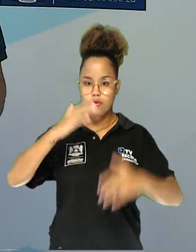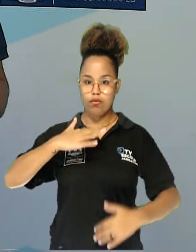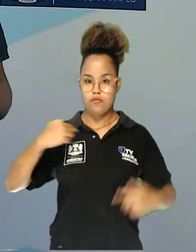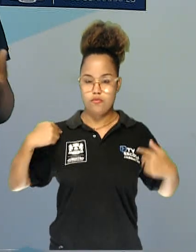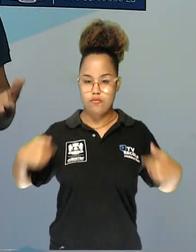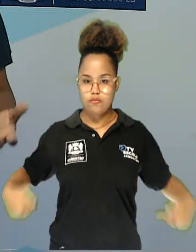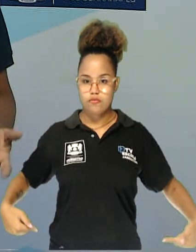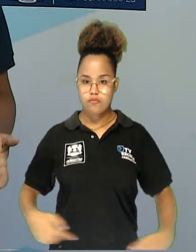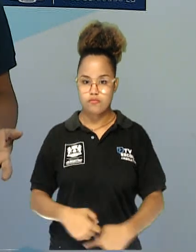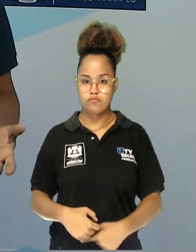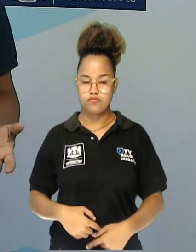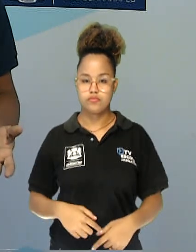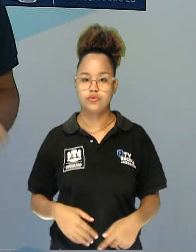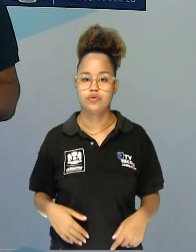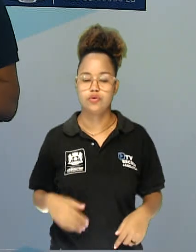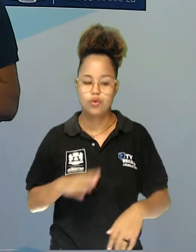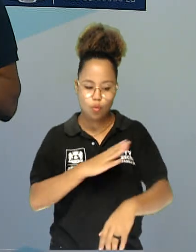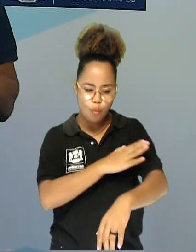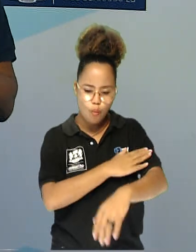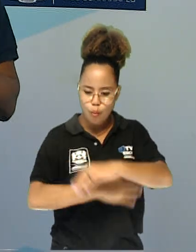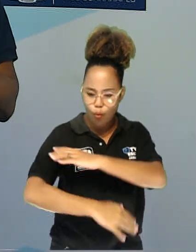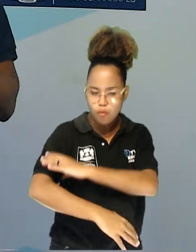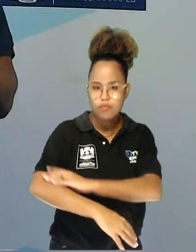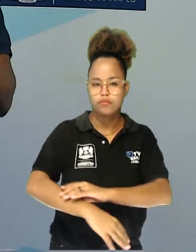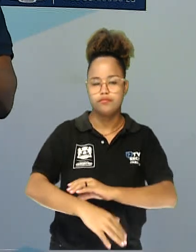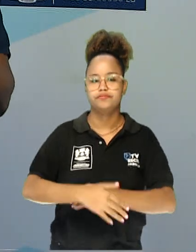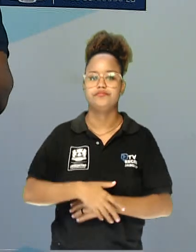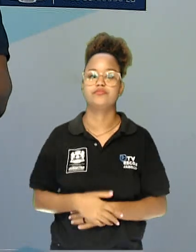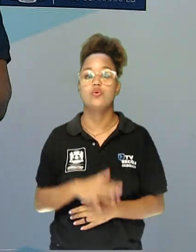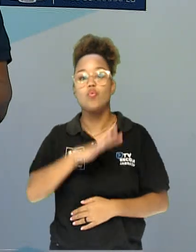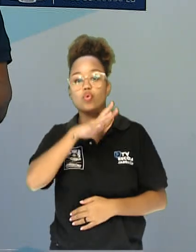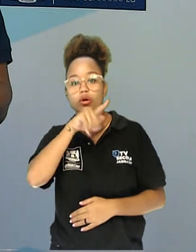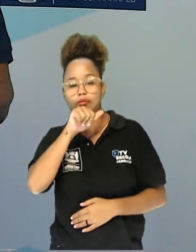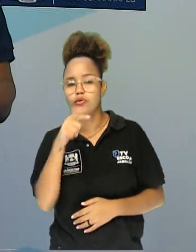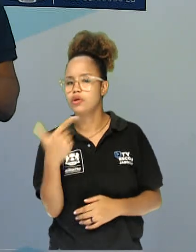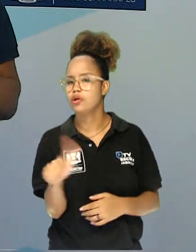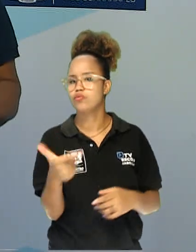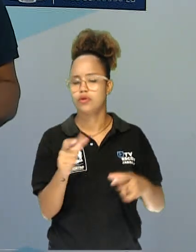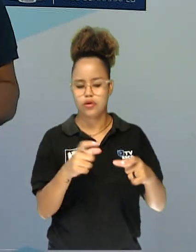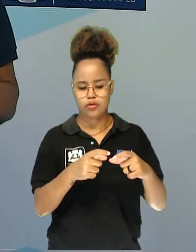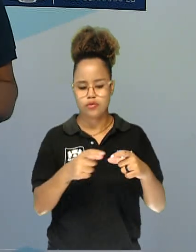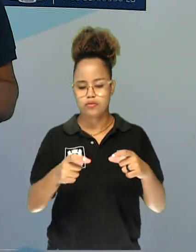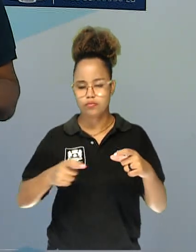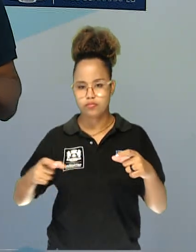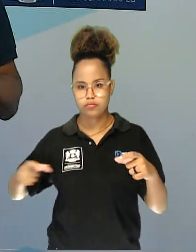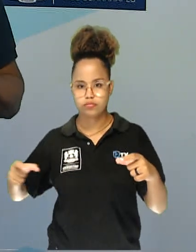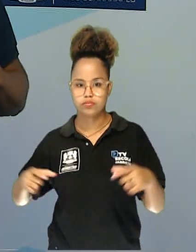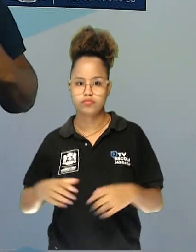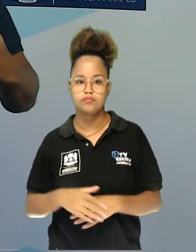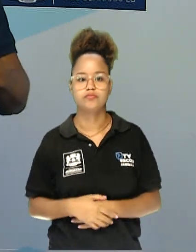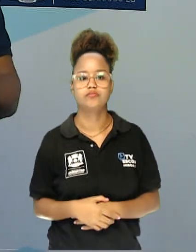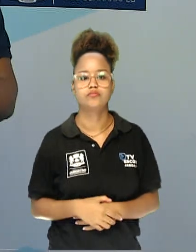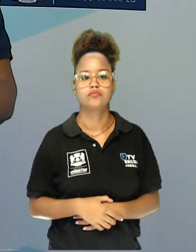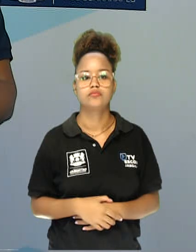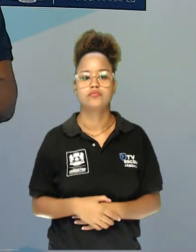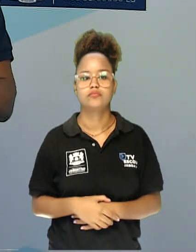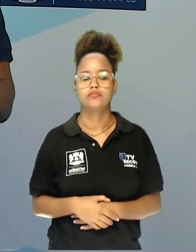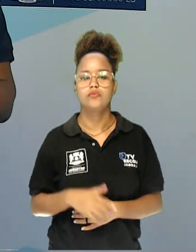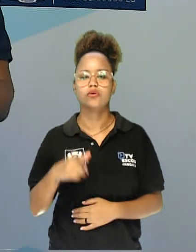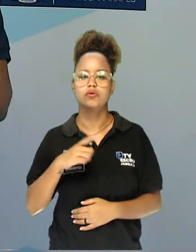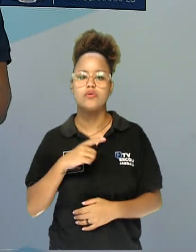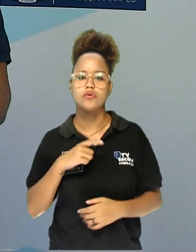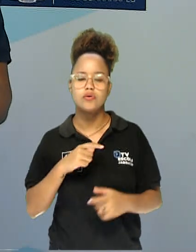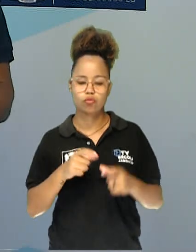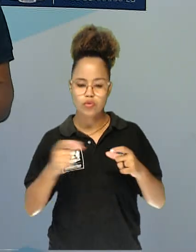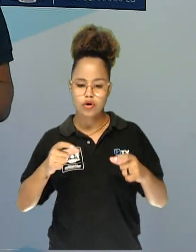e membros locomotores. Já os animais invertebrados, ele tem o esqueleto externo.